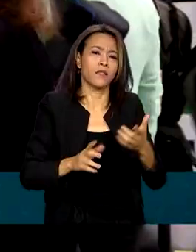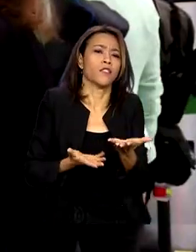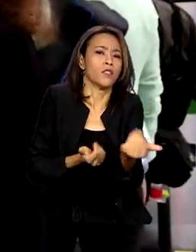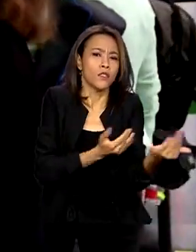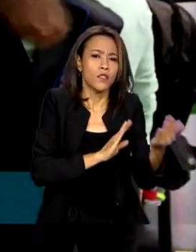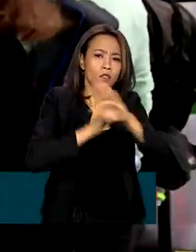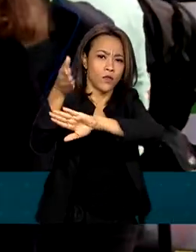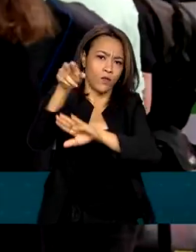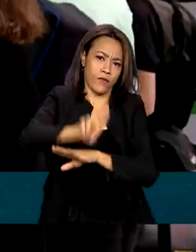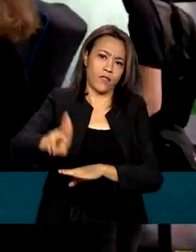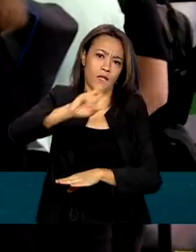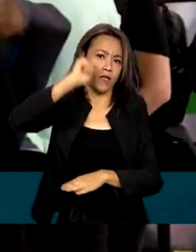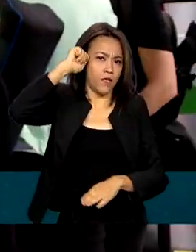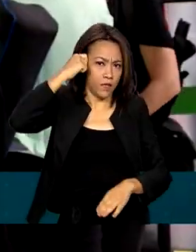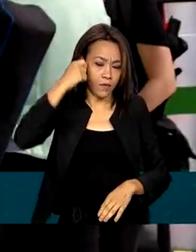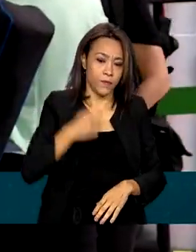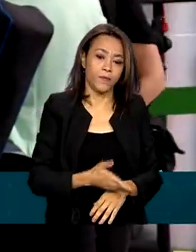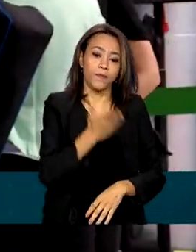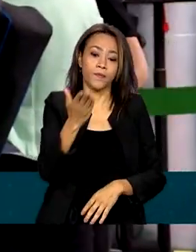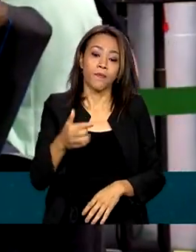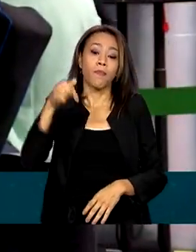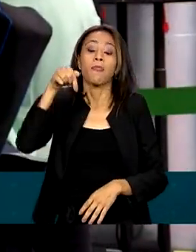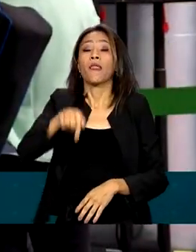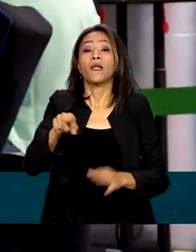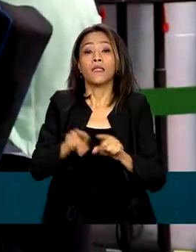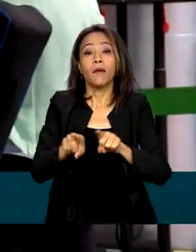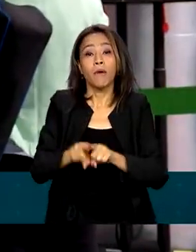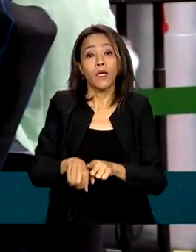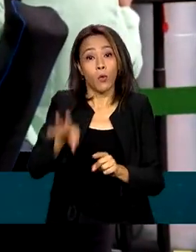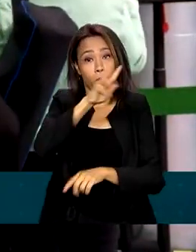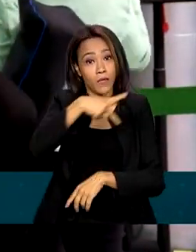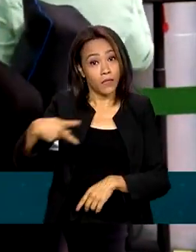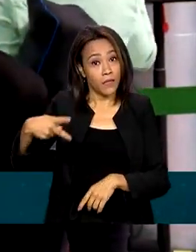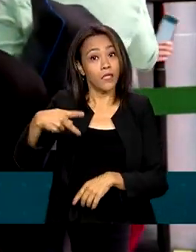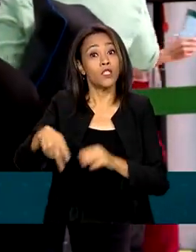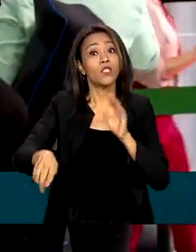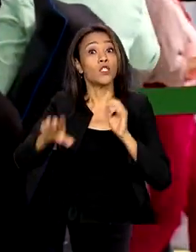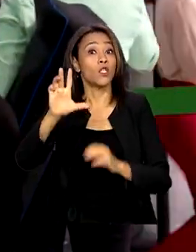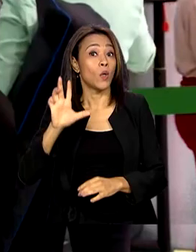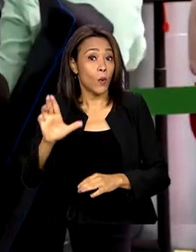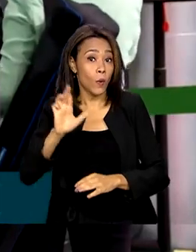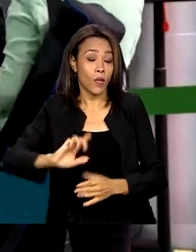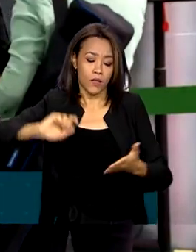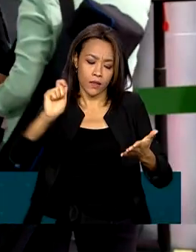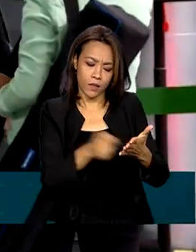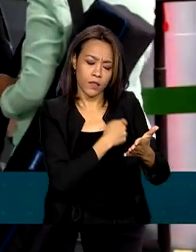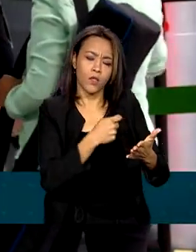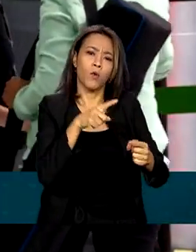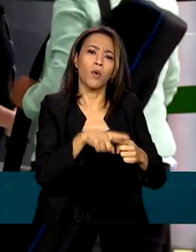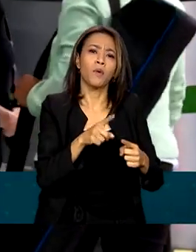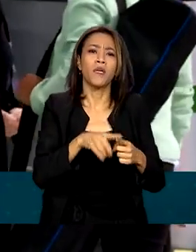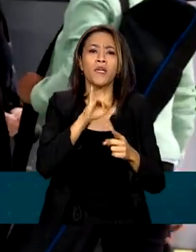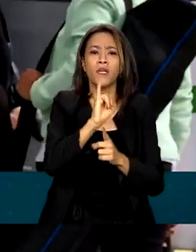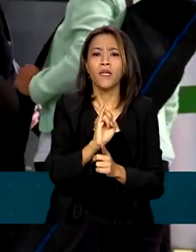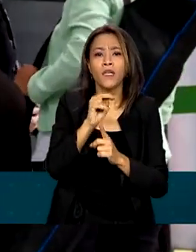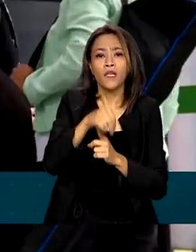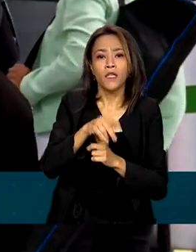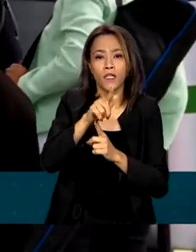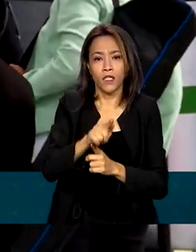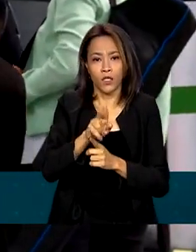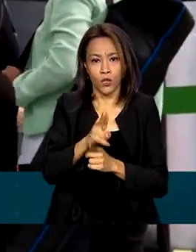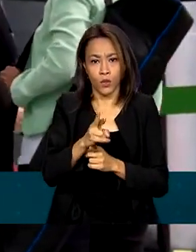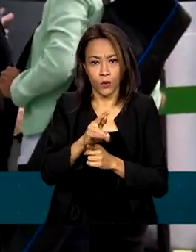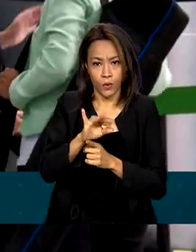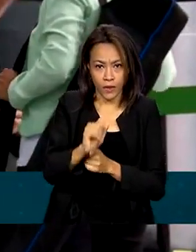cerimônia, o presidente Lula sancionou um projeto de lei que tipifica injúria racial como crime de racismo.